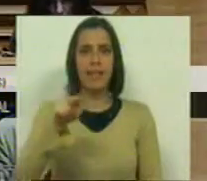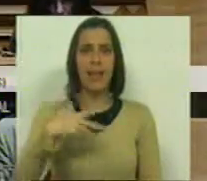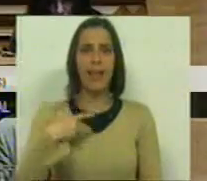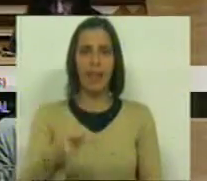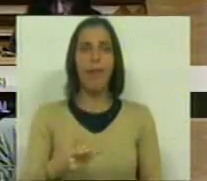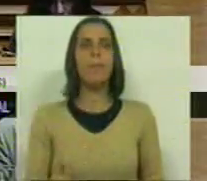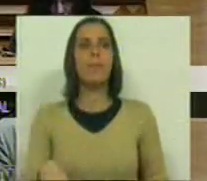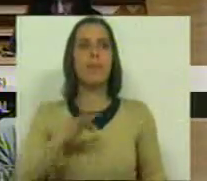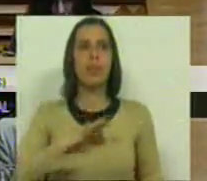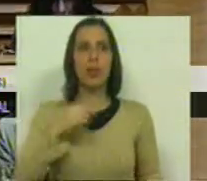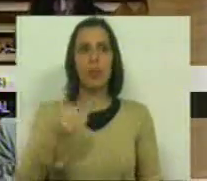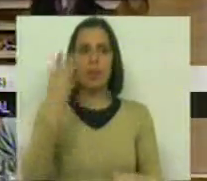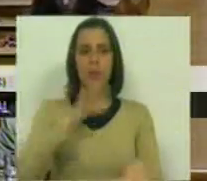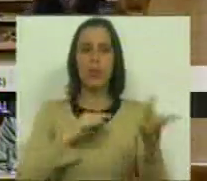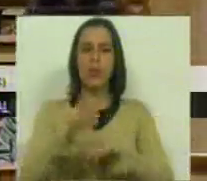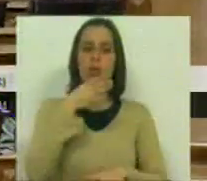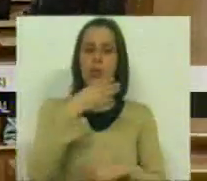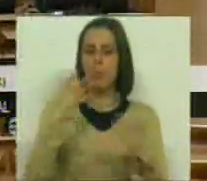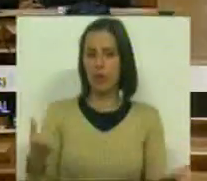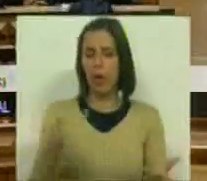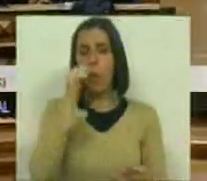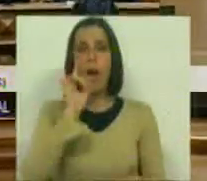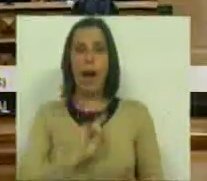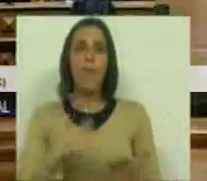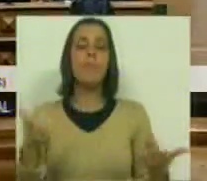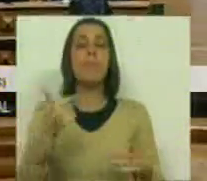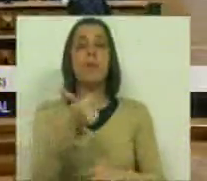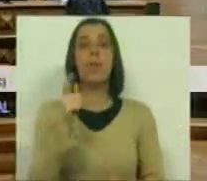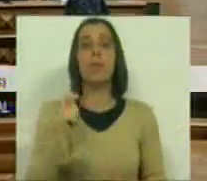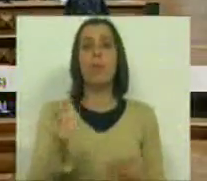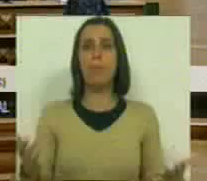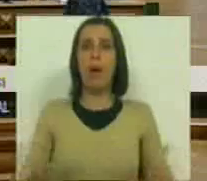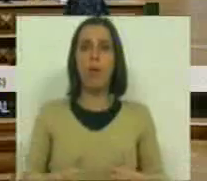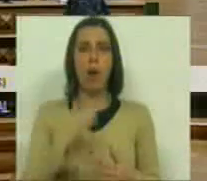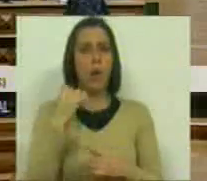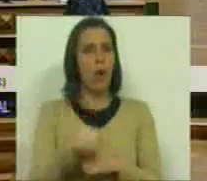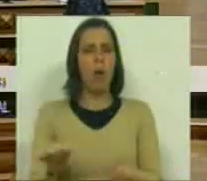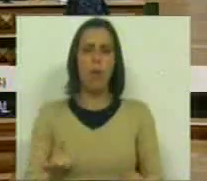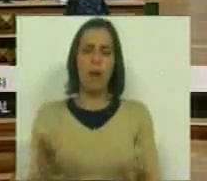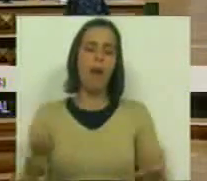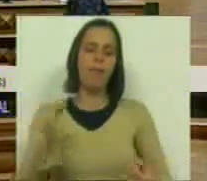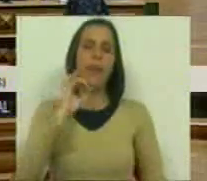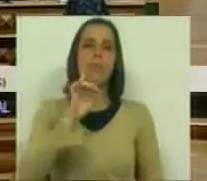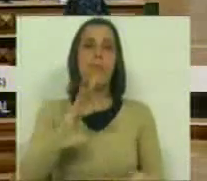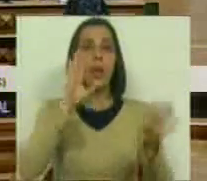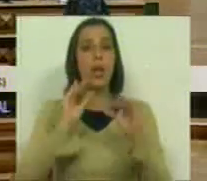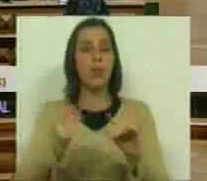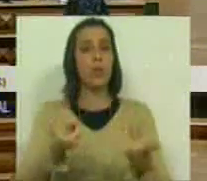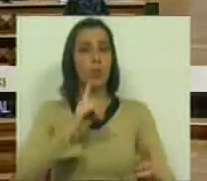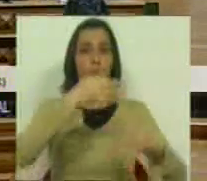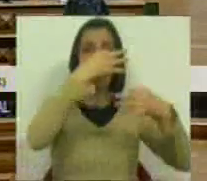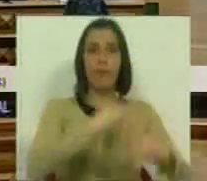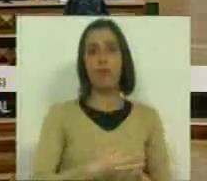Sr. Presidente, Sras. Deputadas, Srs. Deputados, o Bloco de Esquerda não nega a importância da educação não